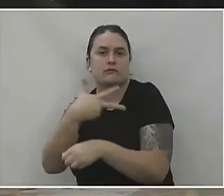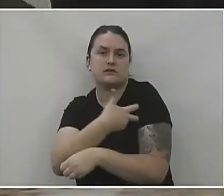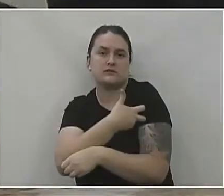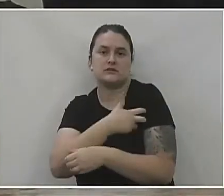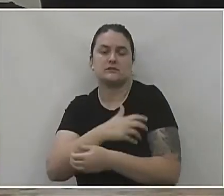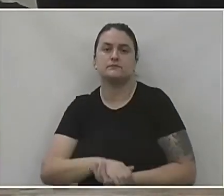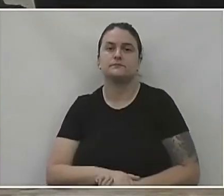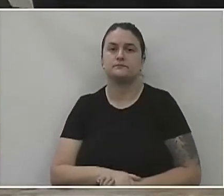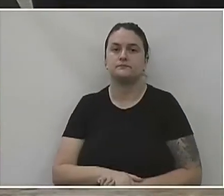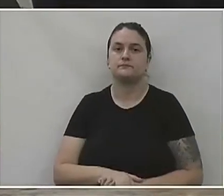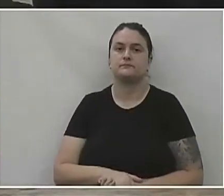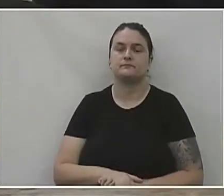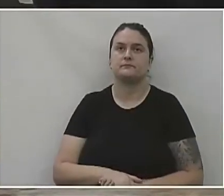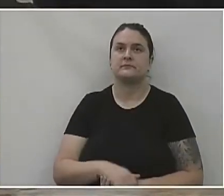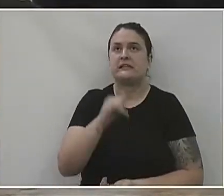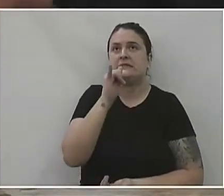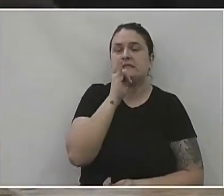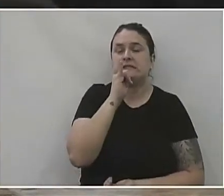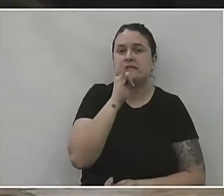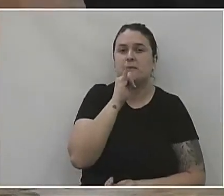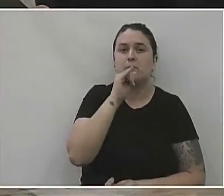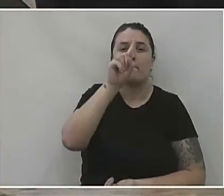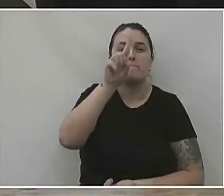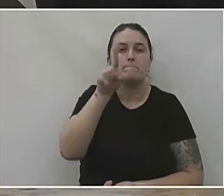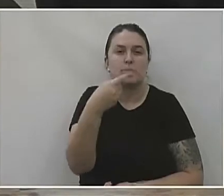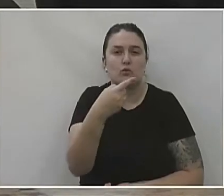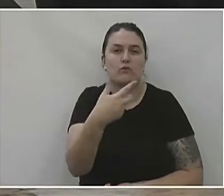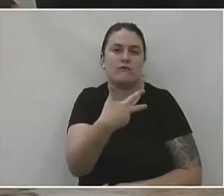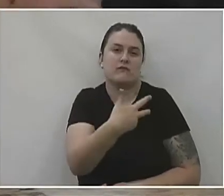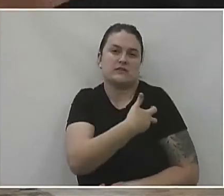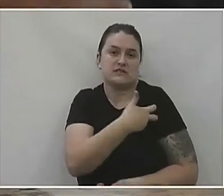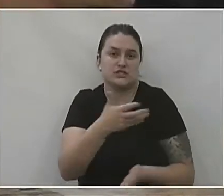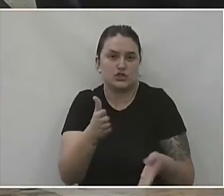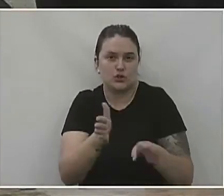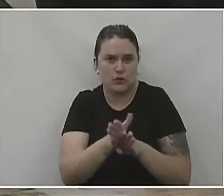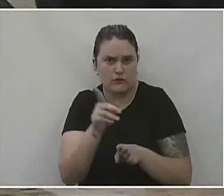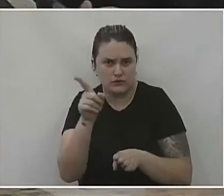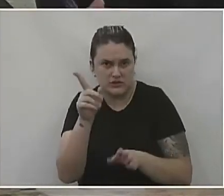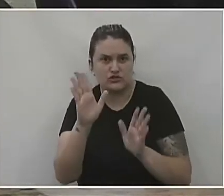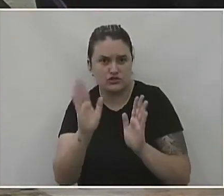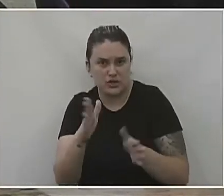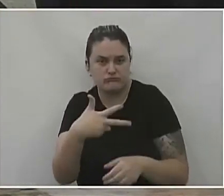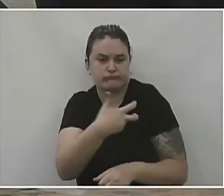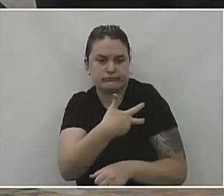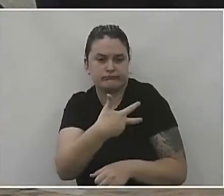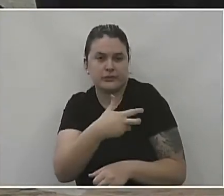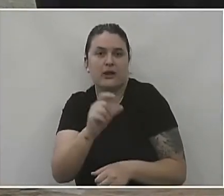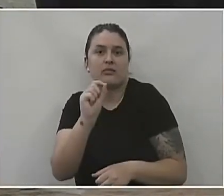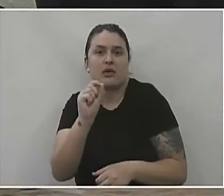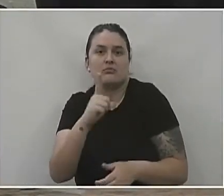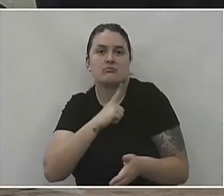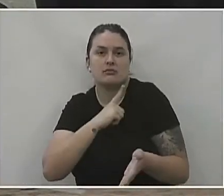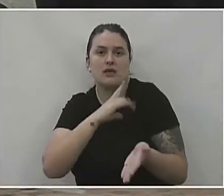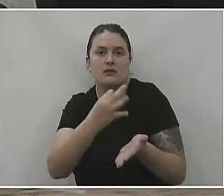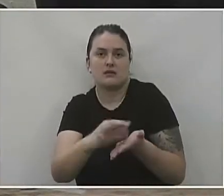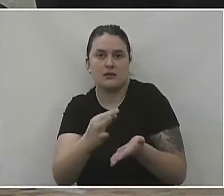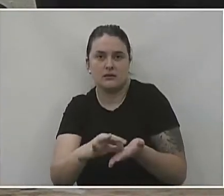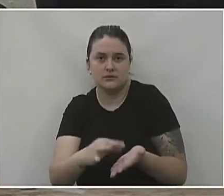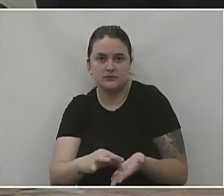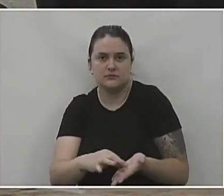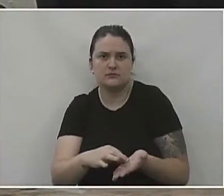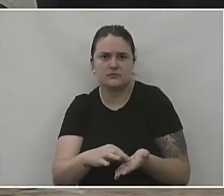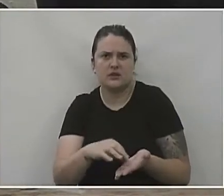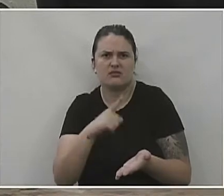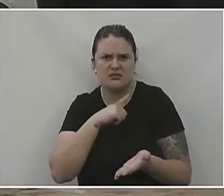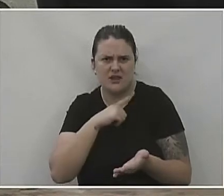tá, mas então, vamos supor que veio mil doses de vacina, certo? Então, vacinaram quem vocês tinham. Então, tem doses sobrando na saúde